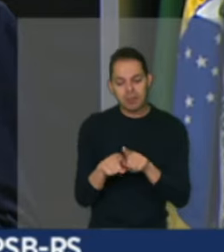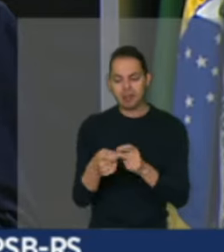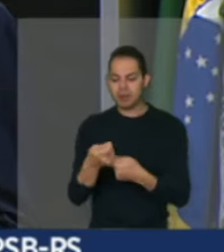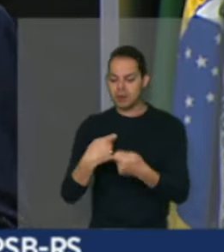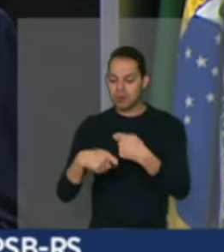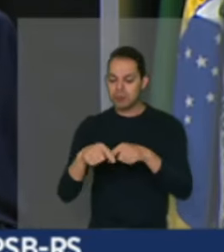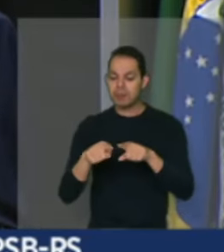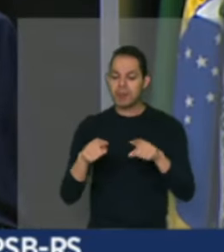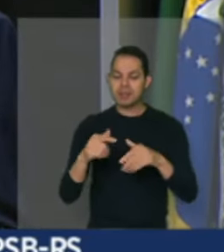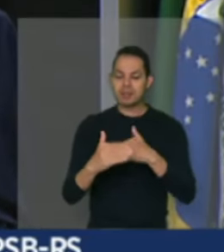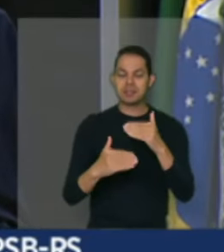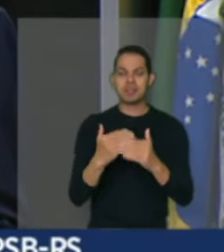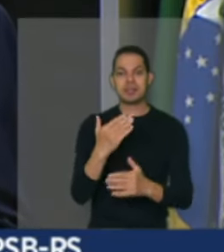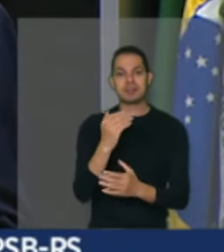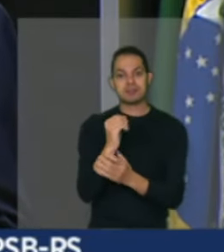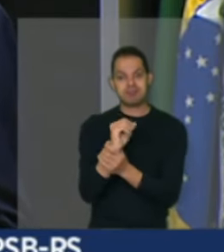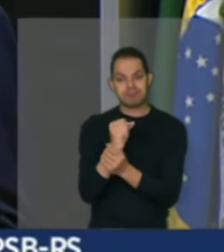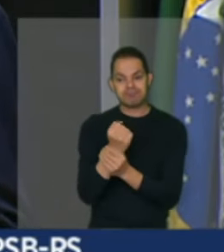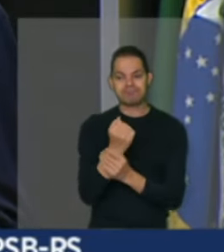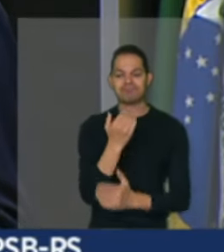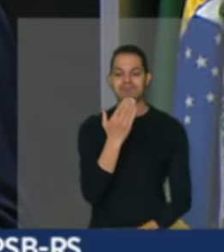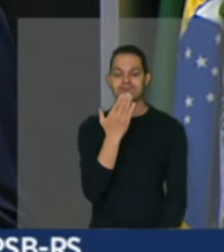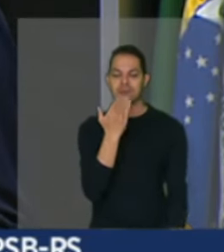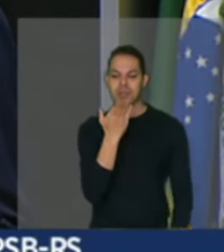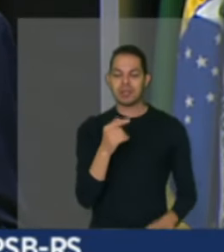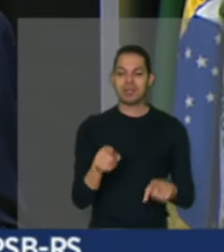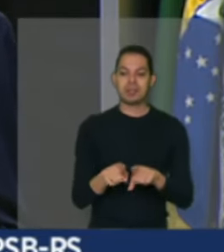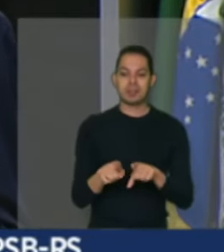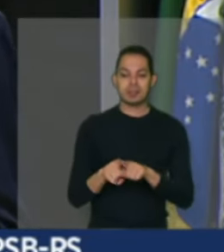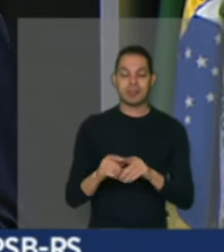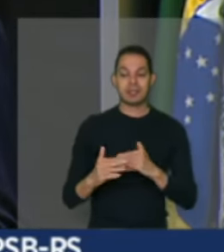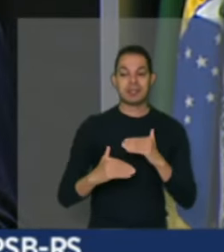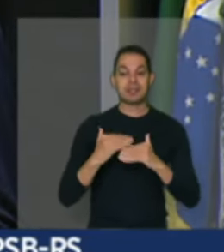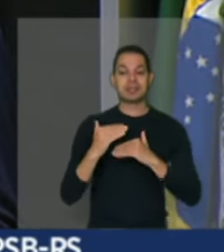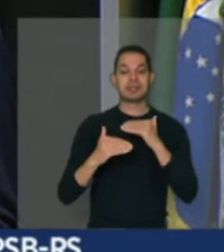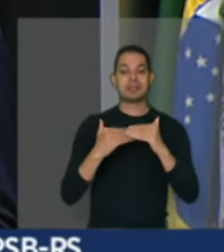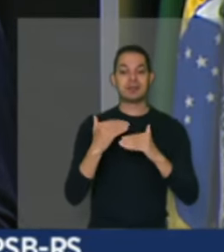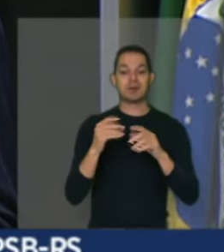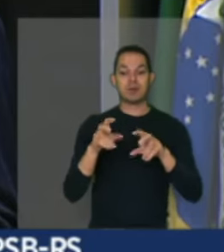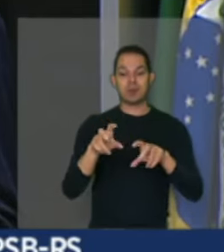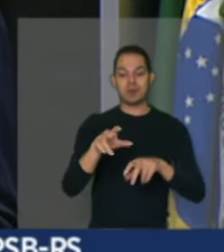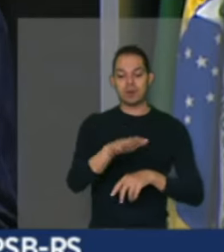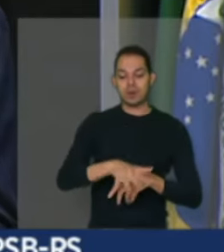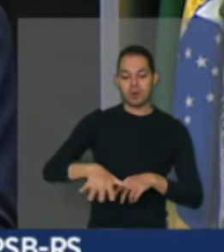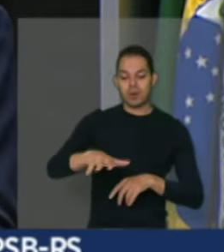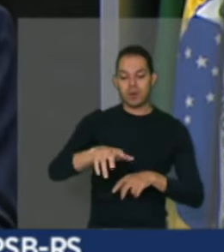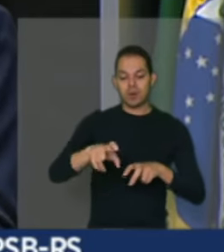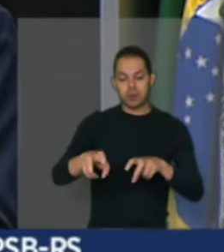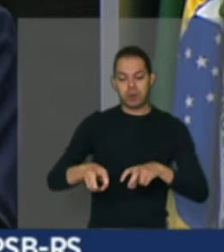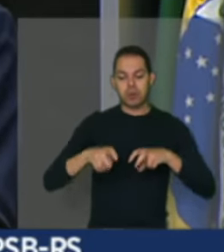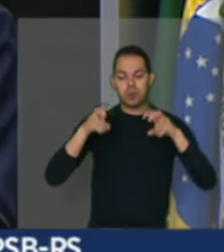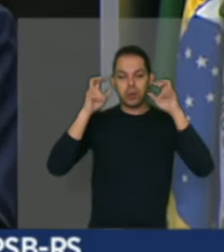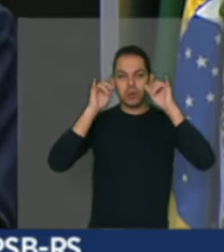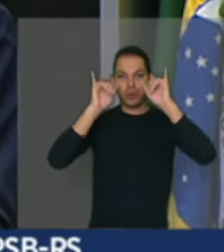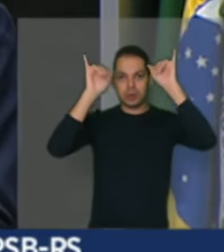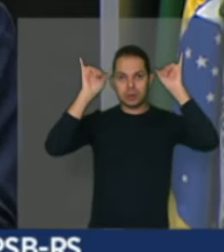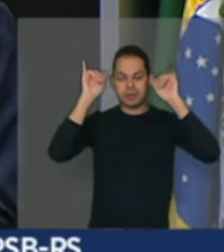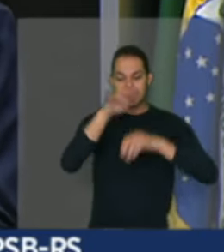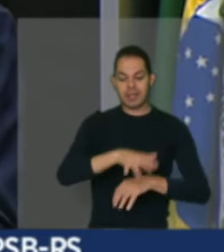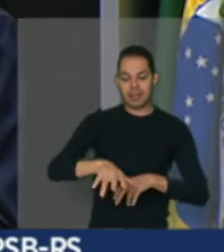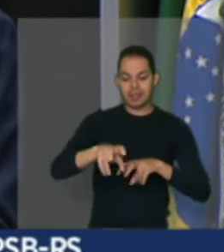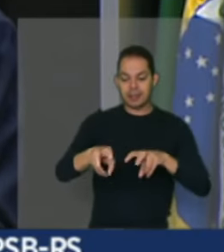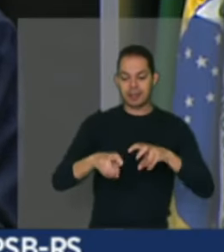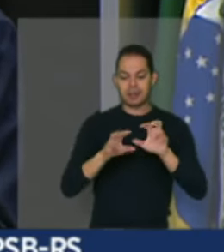também de segurança alimentar e desenvolvimento do meio rural. A agricultura familiar impulsiona as